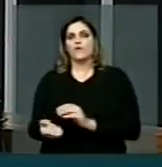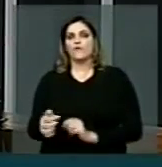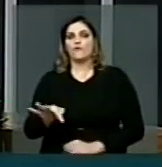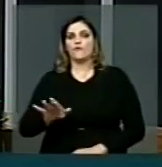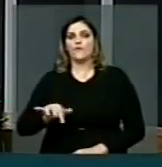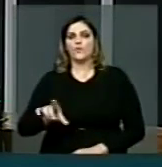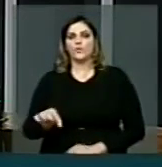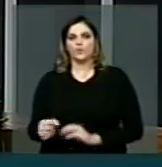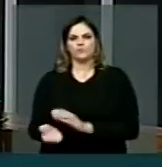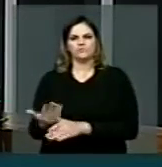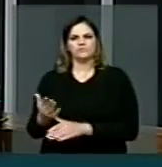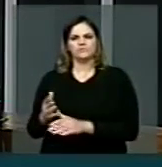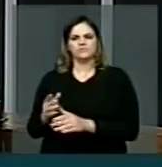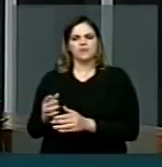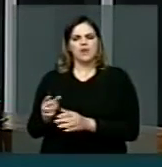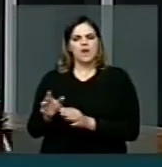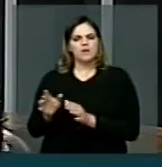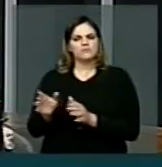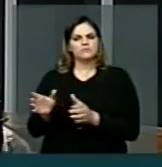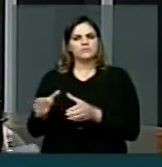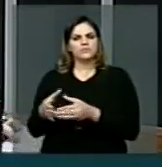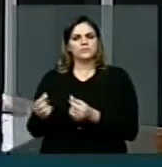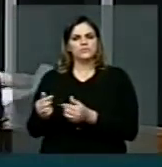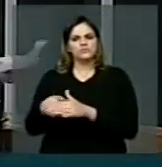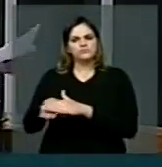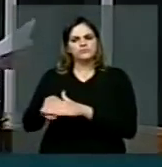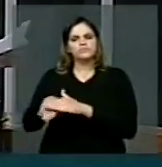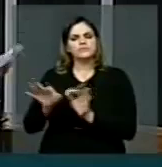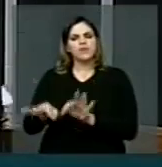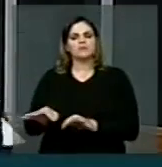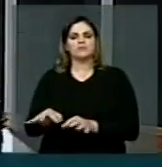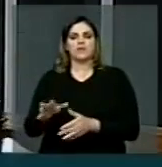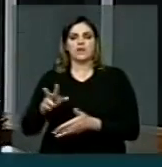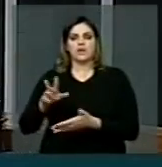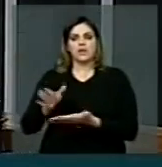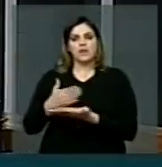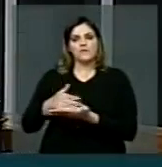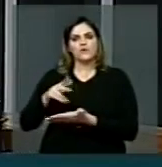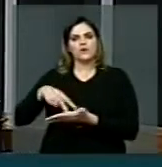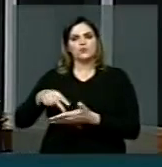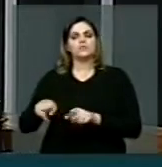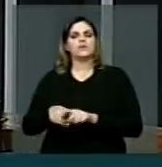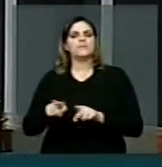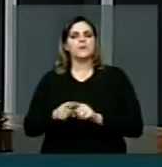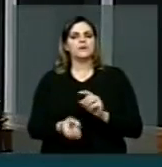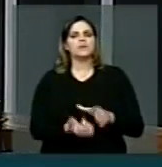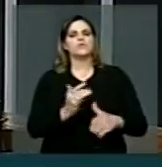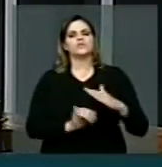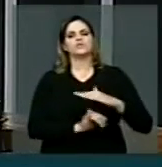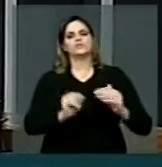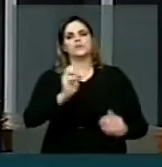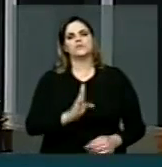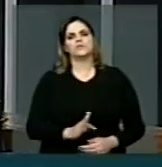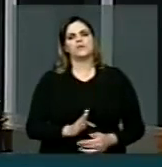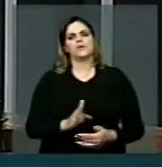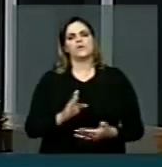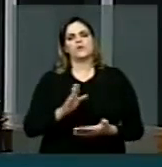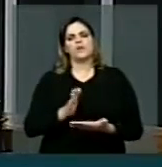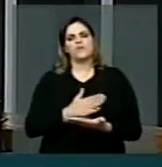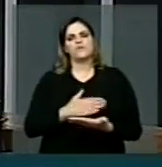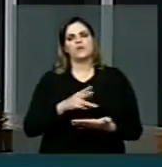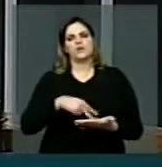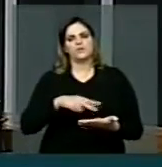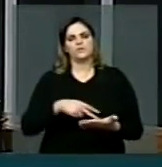do livro e da leitura, bem como também a criação do Instituto Nacional do Livro e da Leitura. É